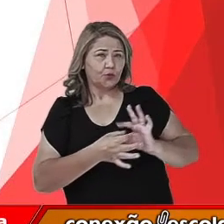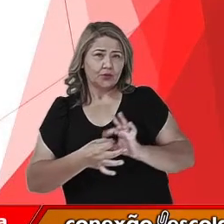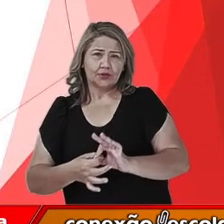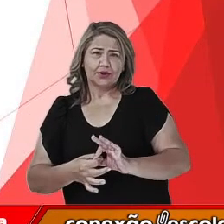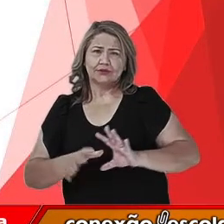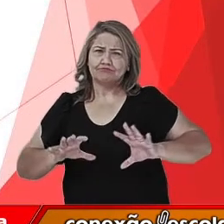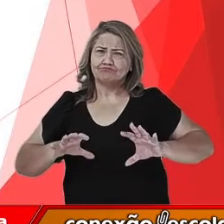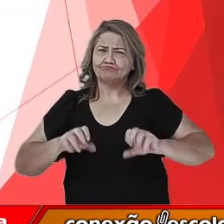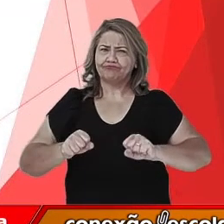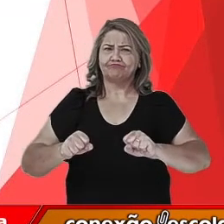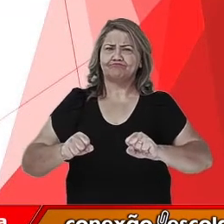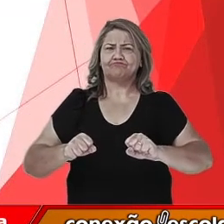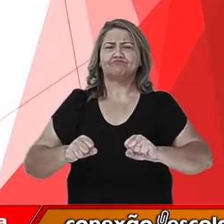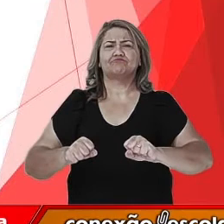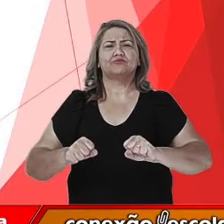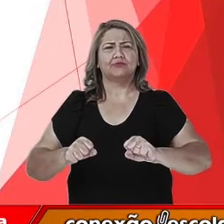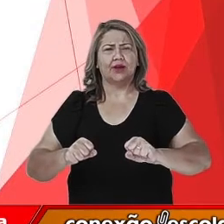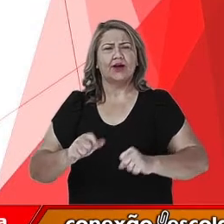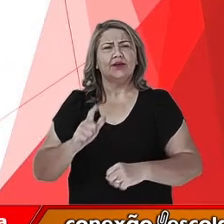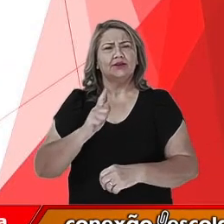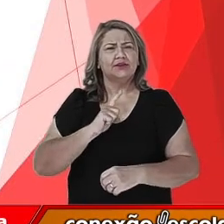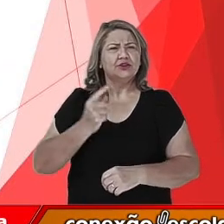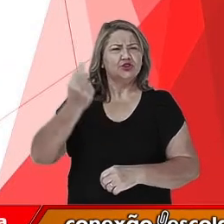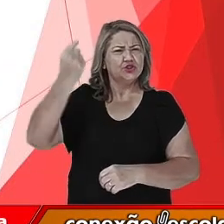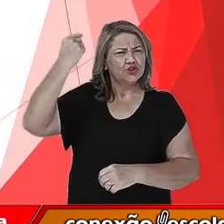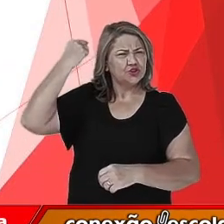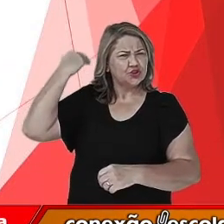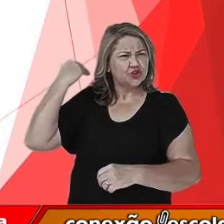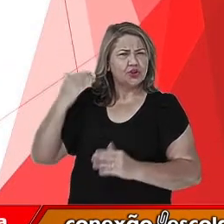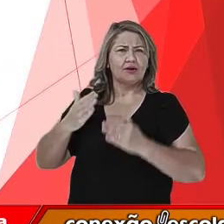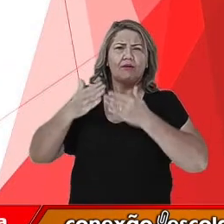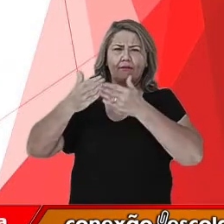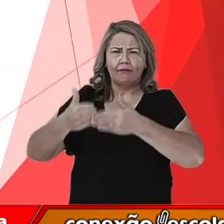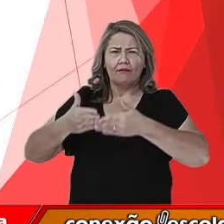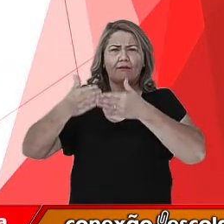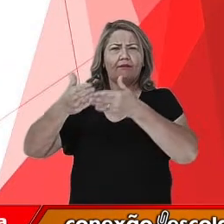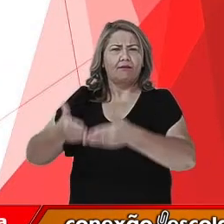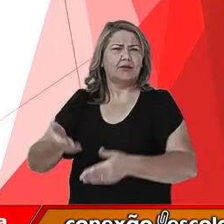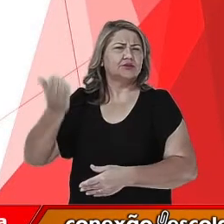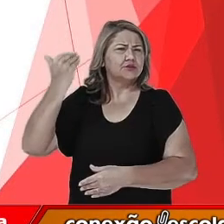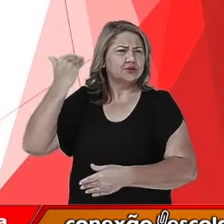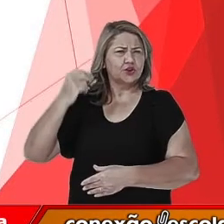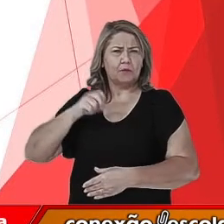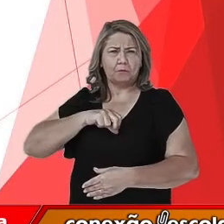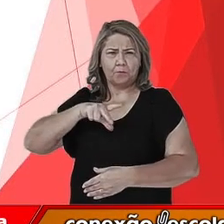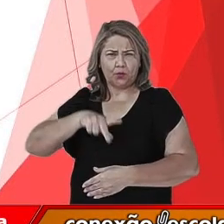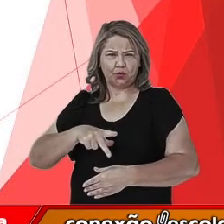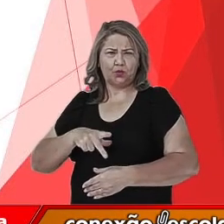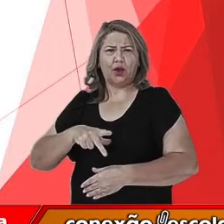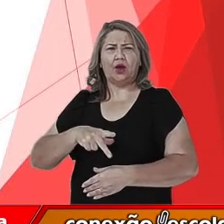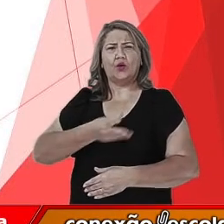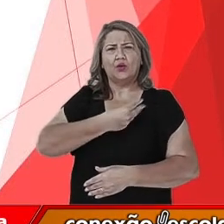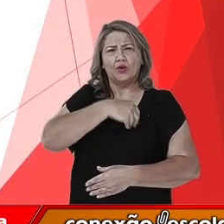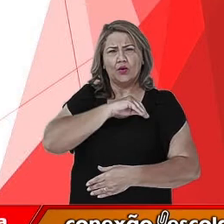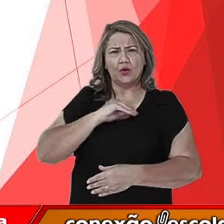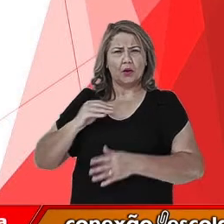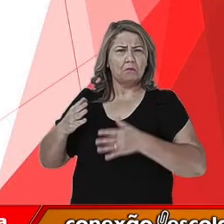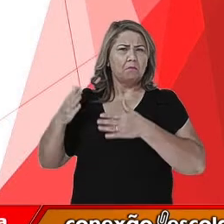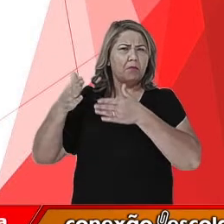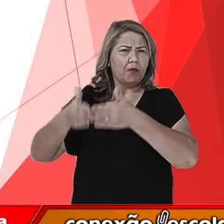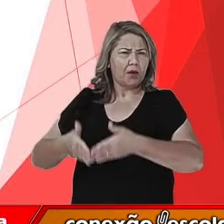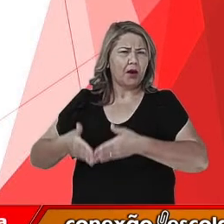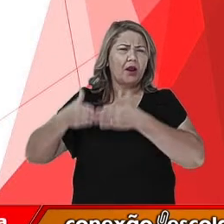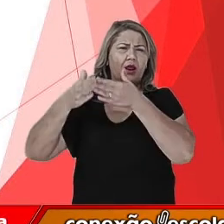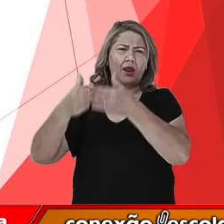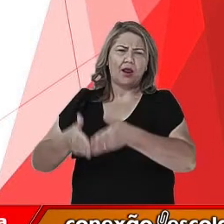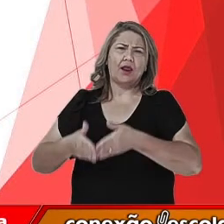dominação, que foi conhecido nas mais grandes navegações, quando os portugueses e espanhóis se lançam ao mar